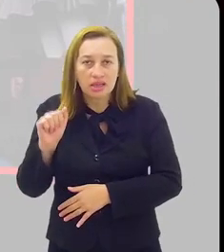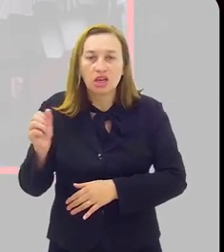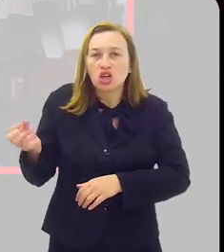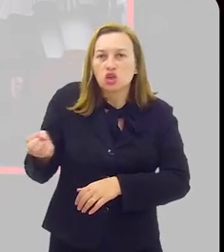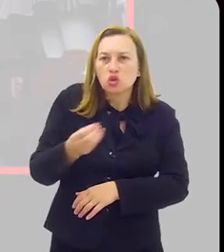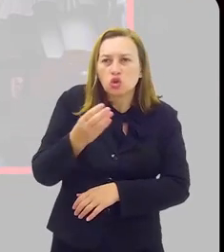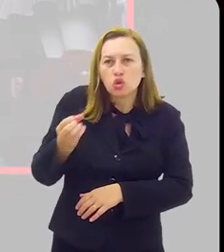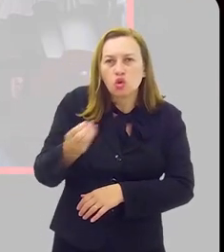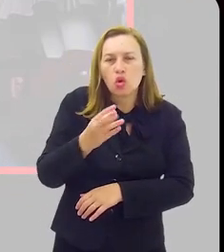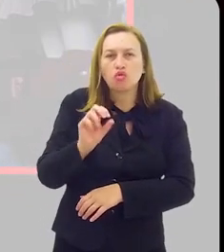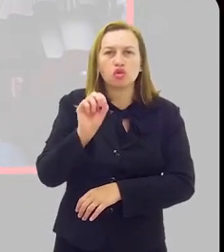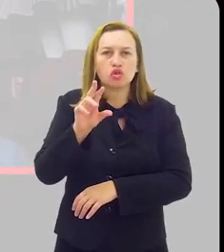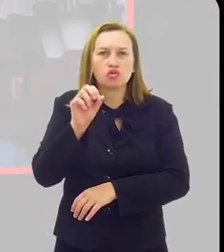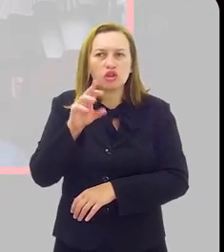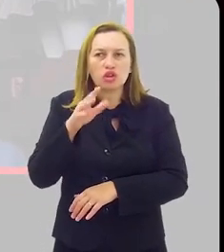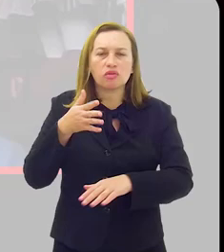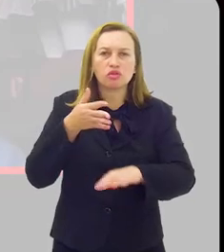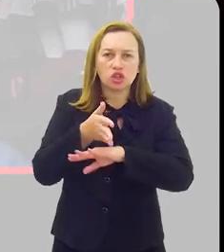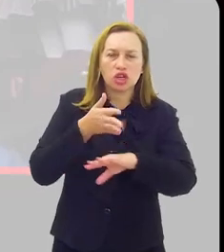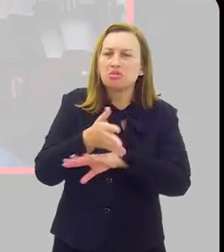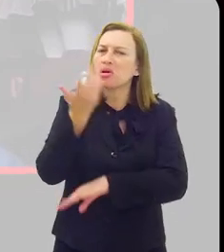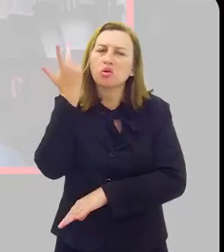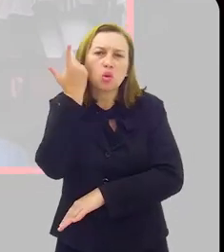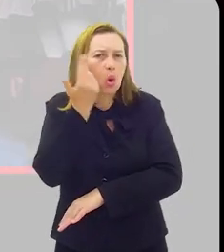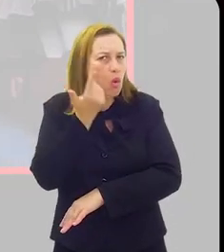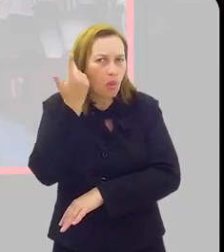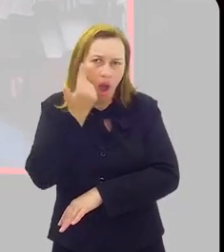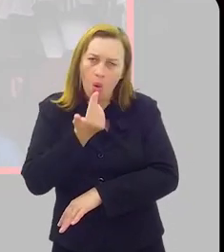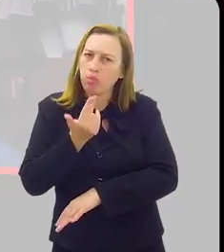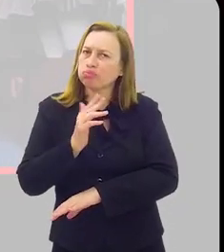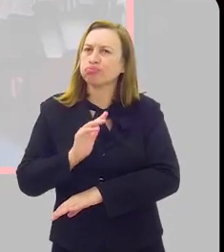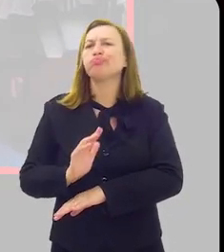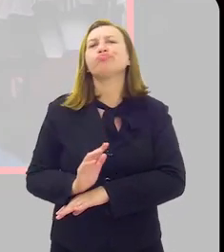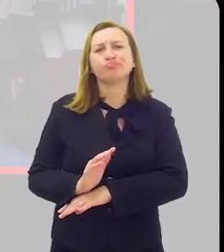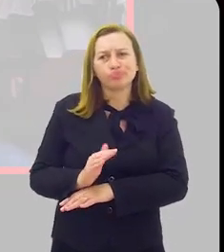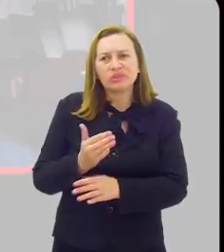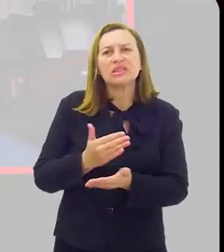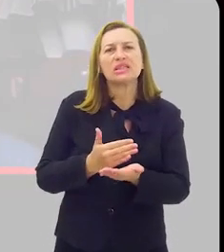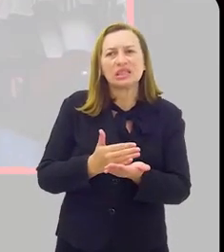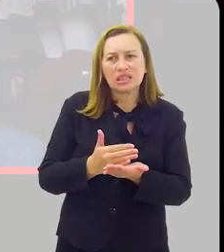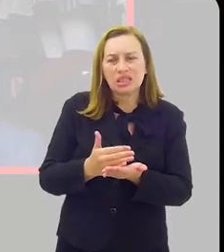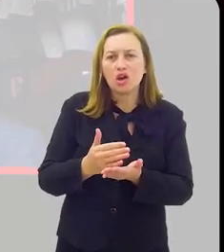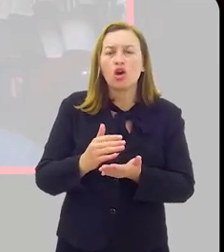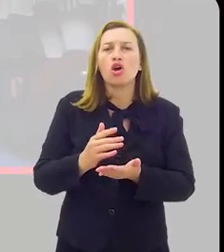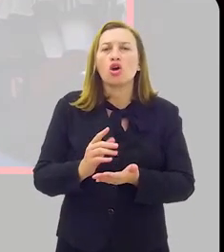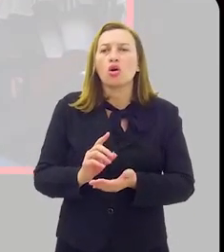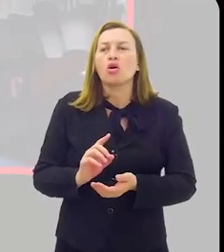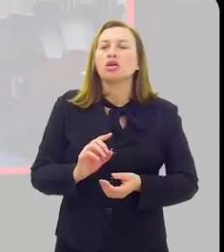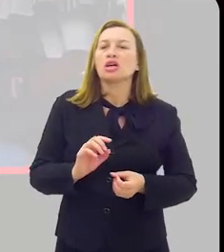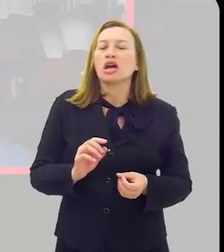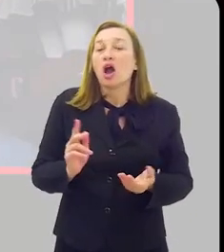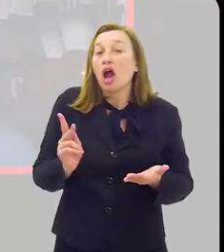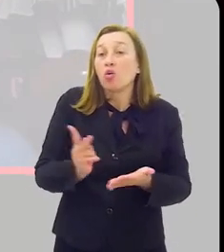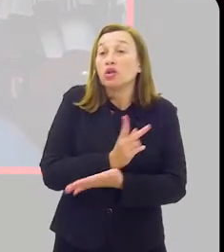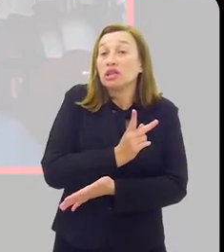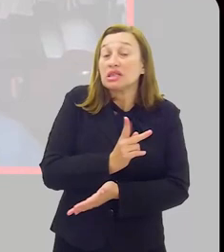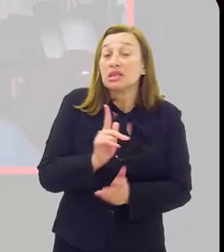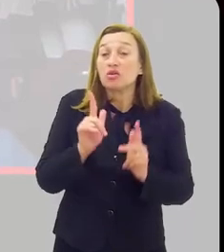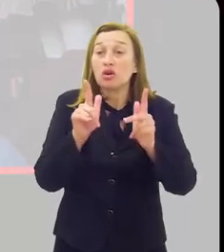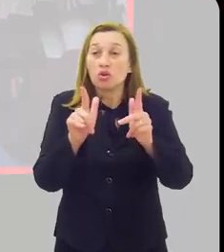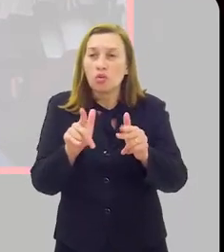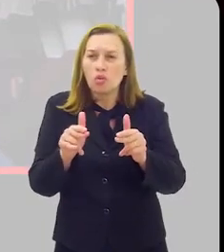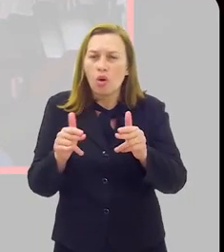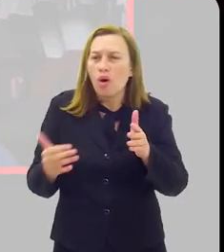variantes novas vão surgindo e é normal que elas comecem uma a suplantar a outra, como aconteceu